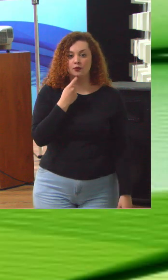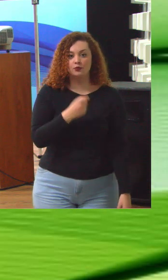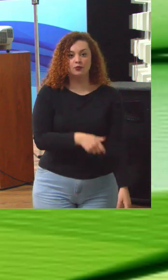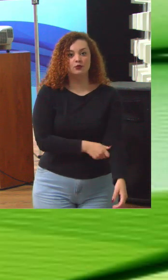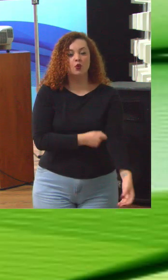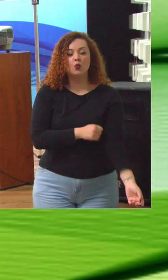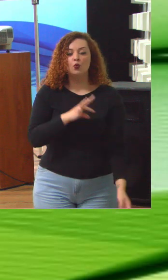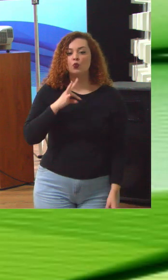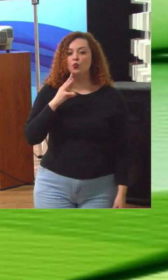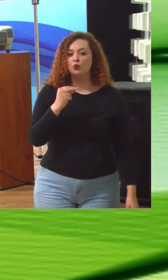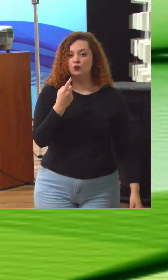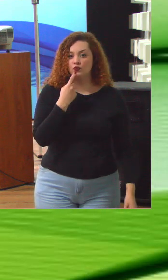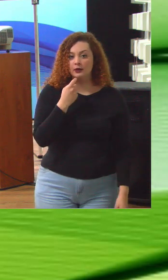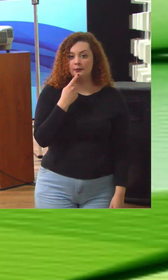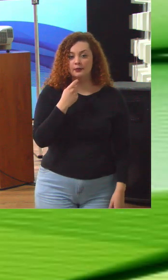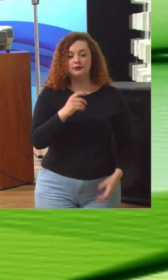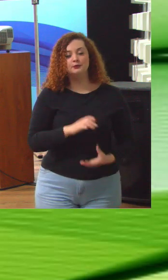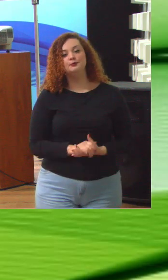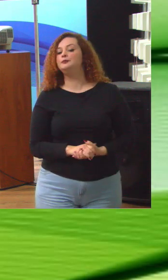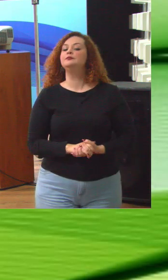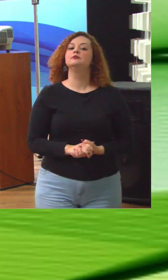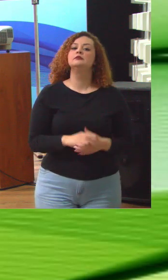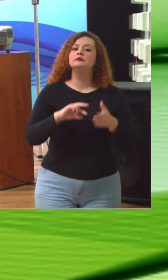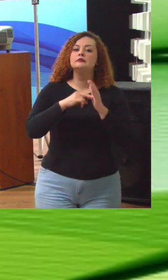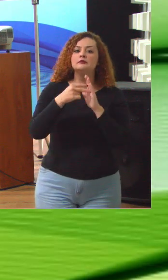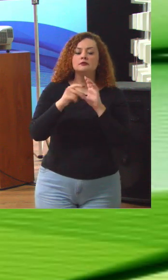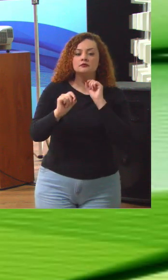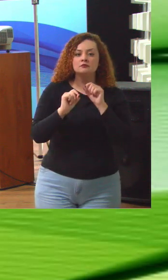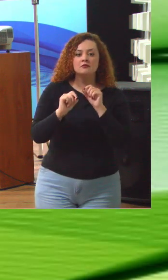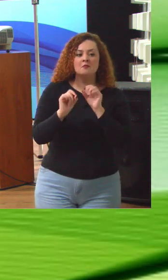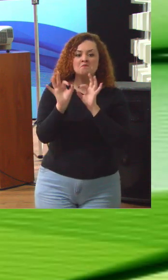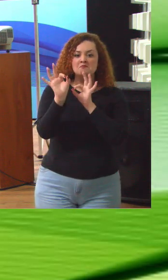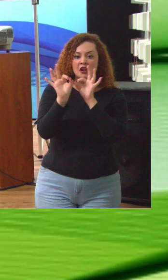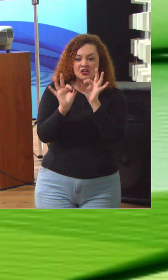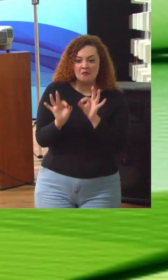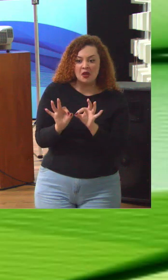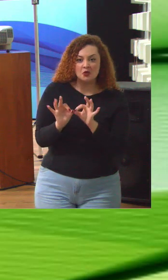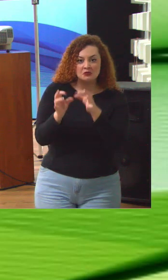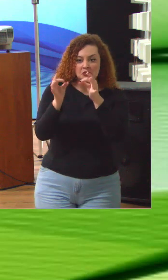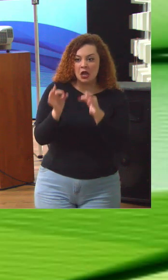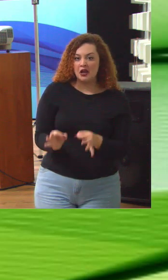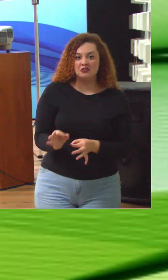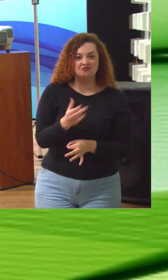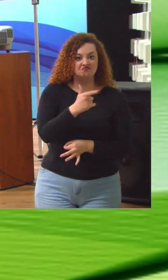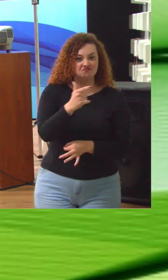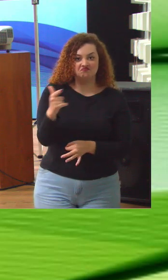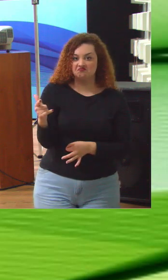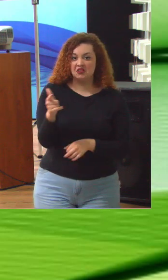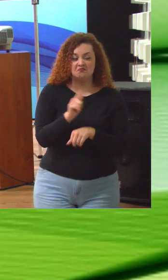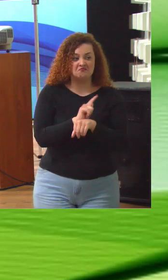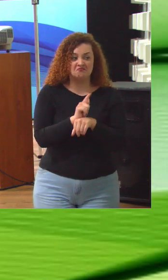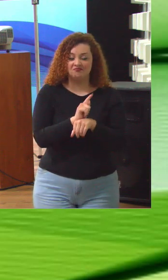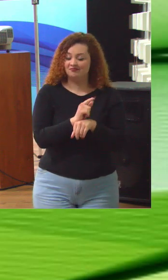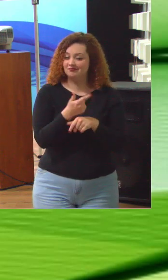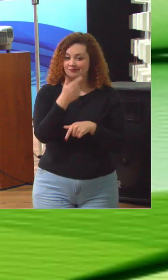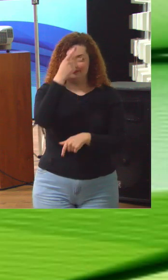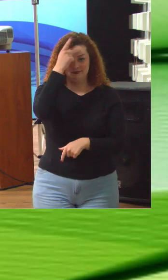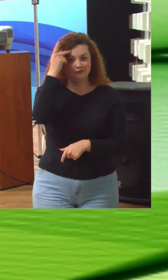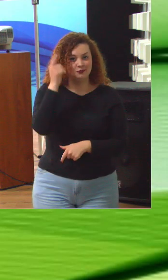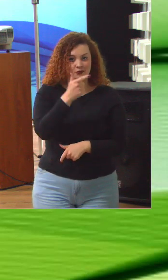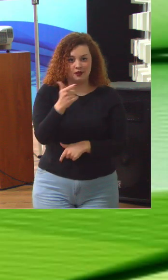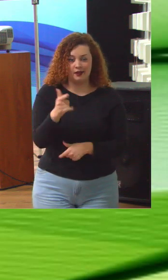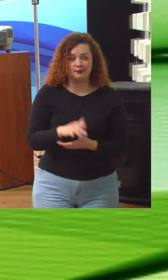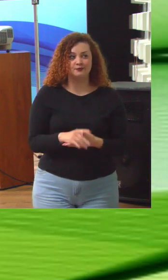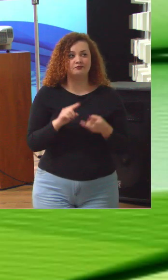tudo vermelho significa que eu não tenho um planejamento adequado de gestão de pessoas não tenho uma